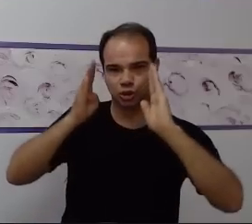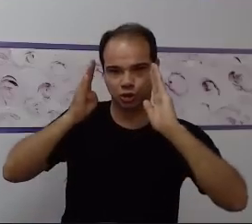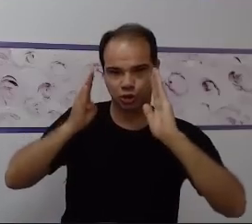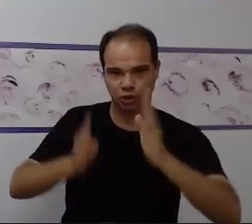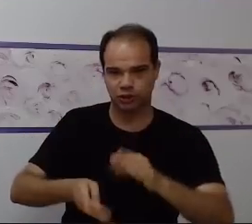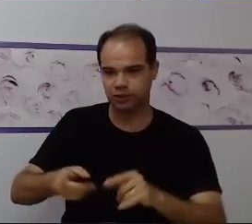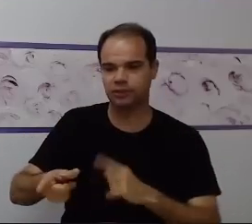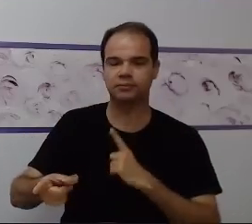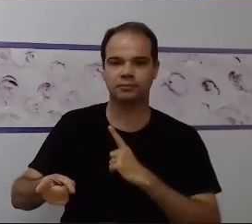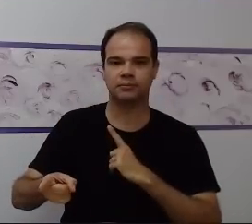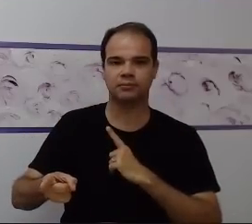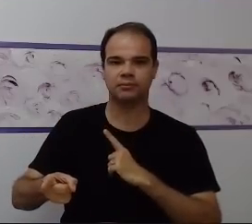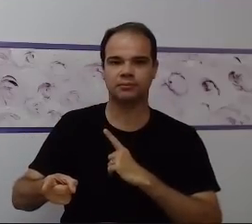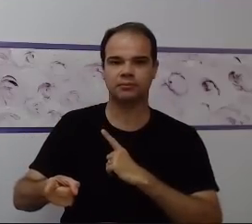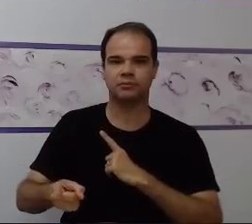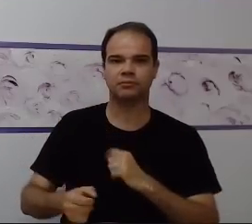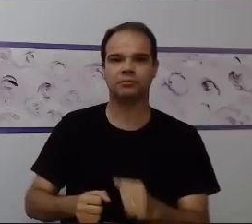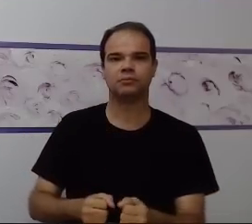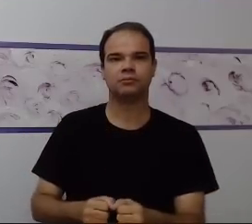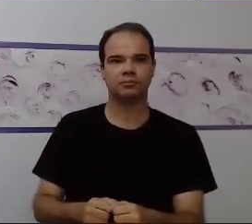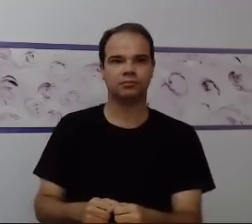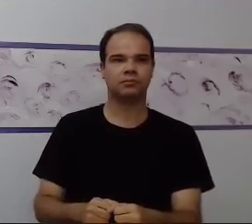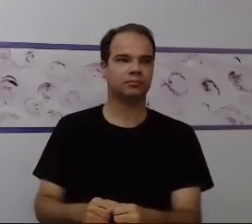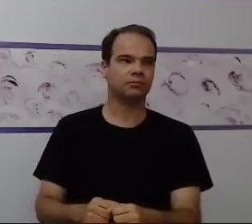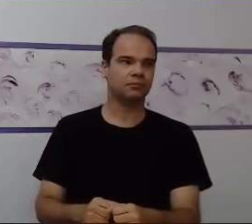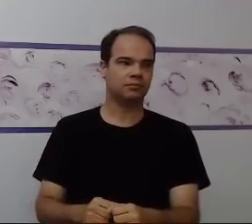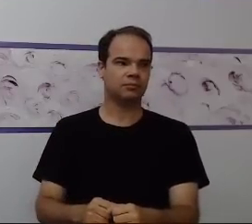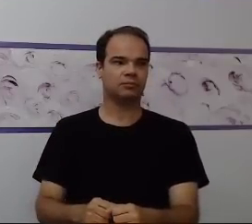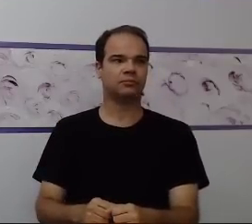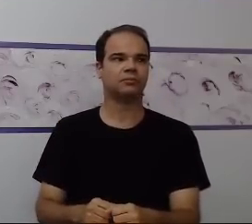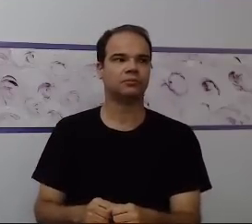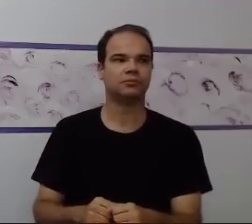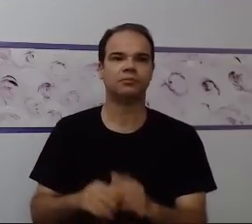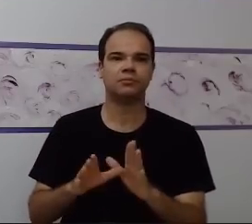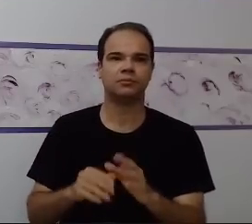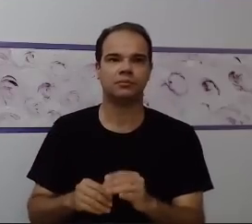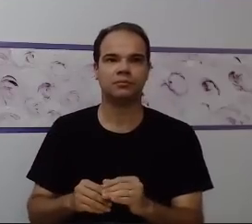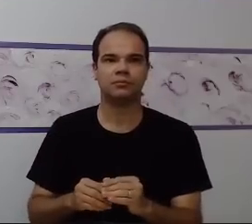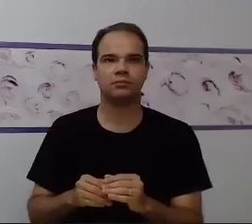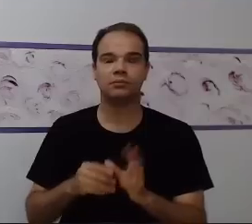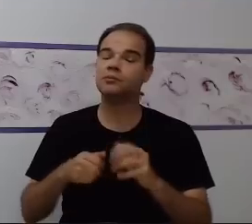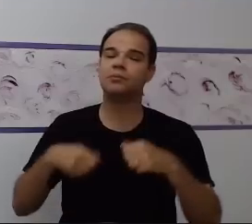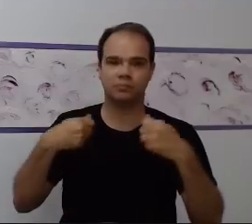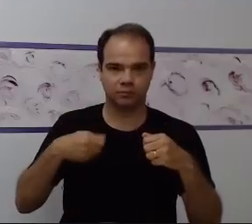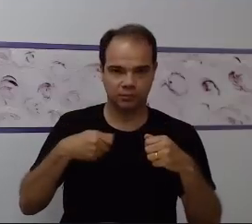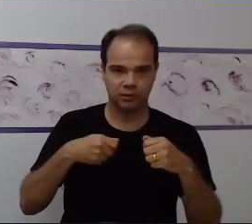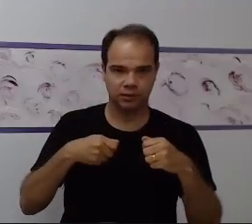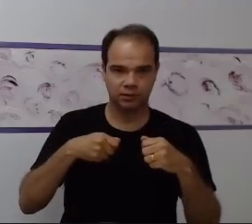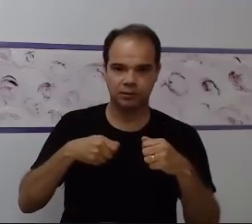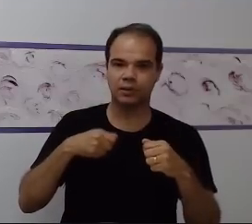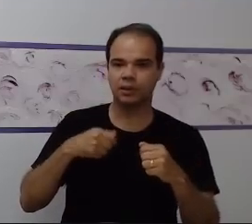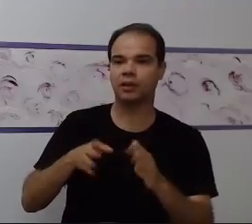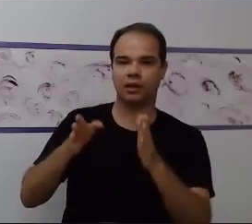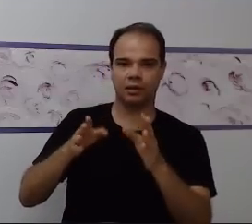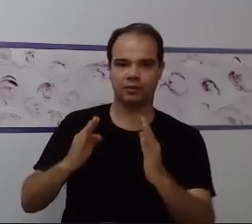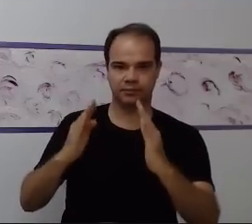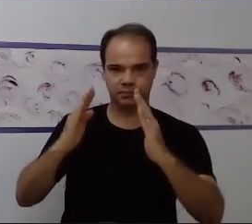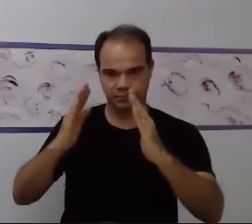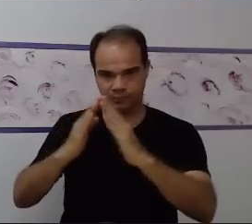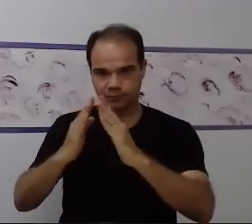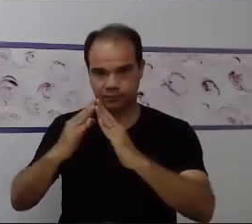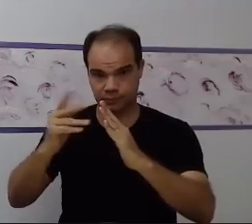faz uso do PECS, dessa comunicação alternativa, esse PECS deve vir para dentro da escola também. Ele deve